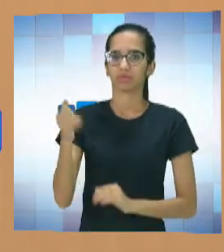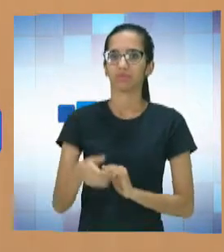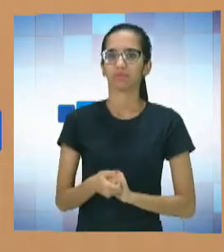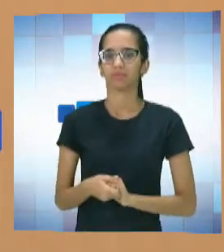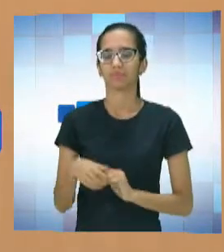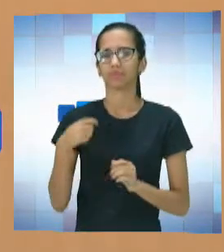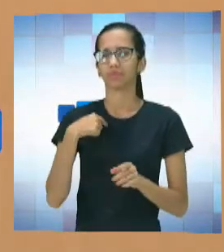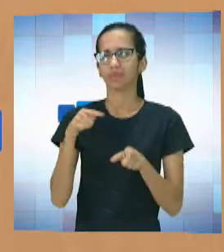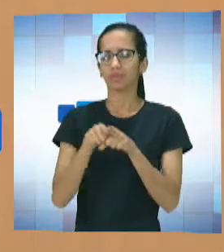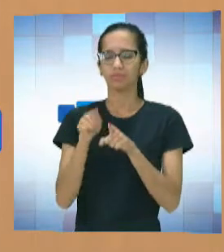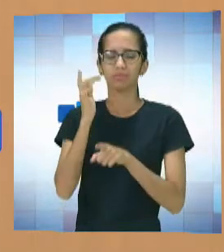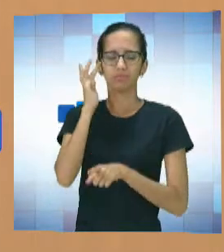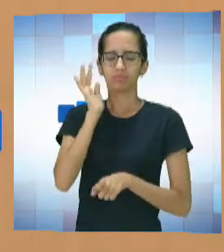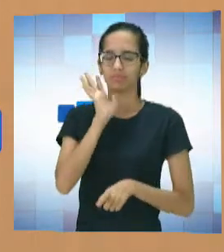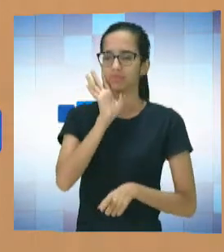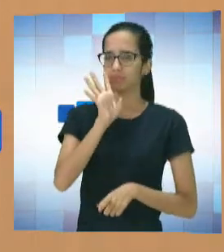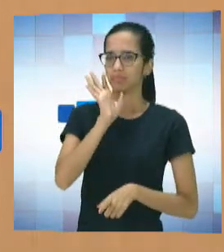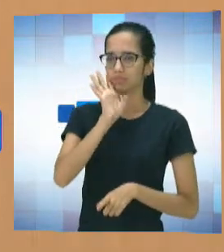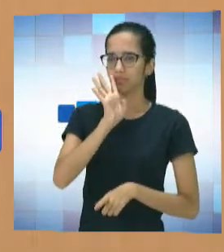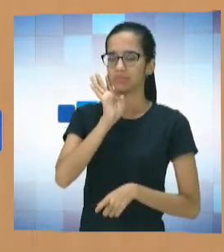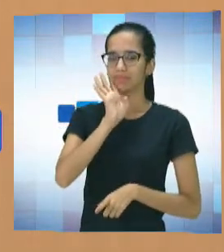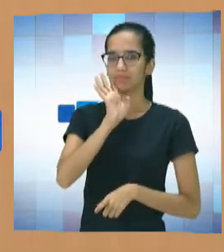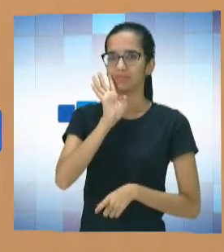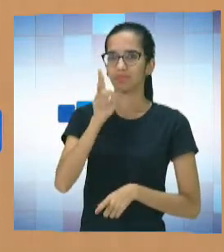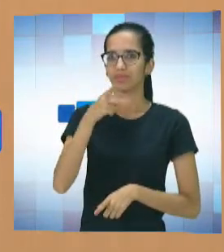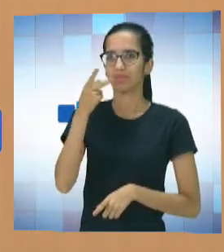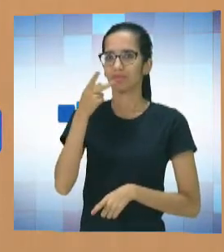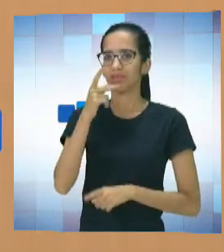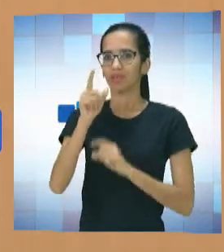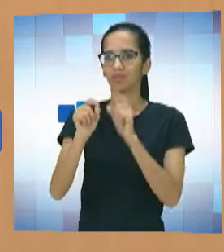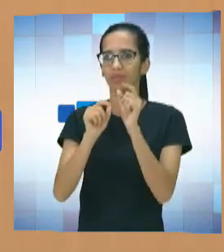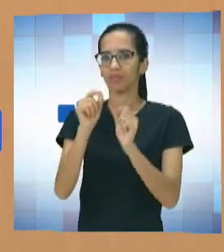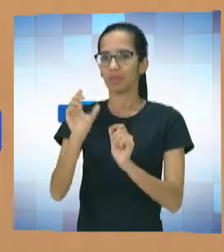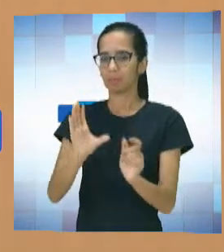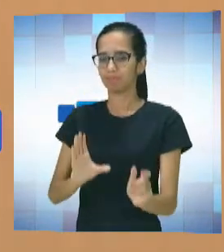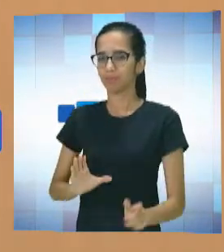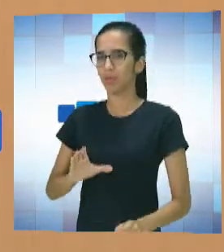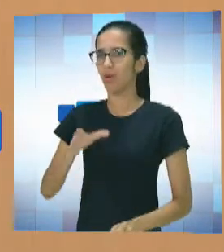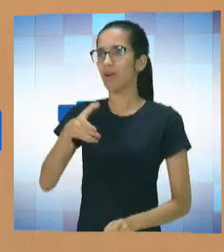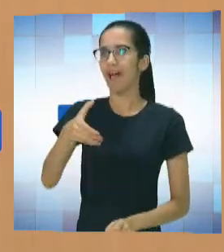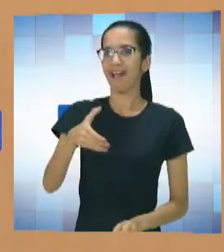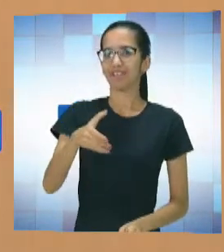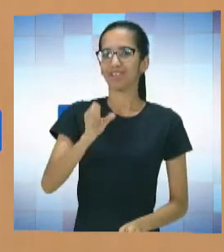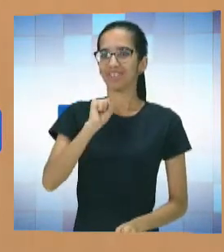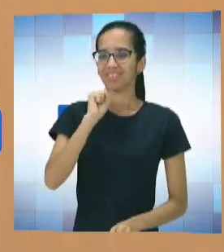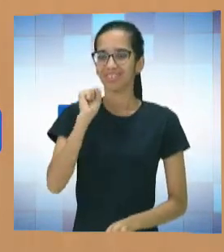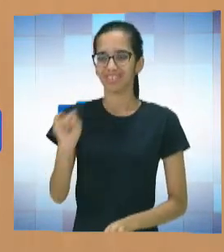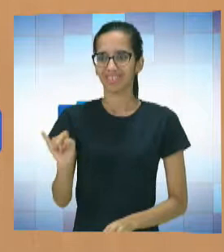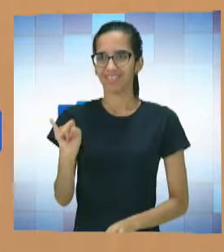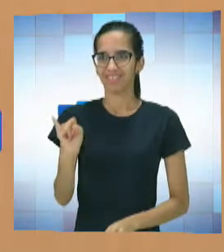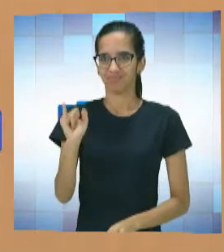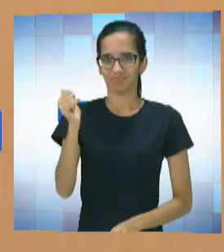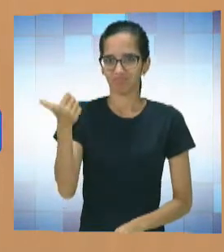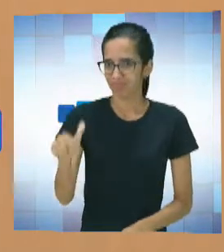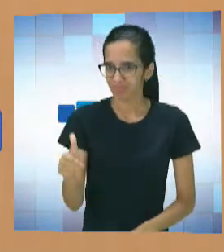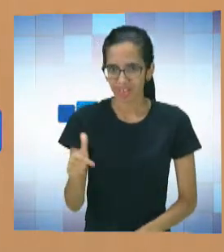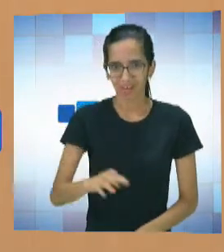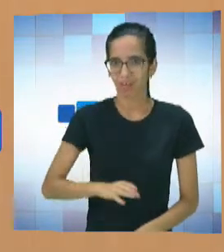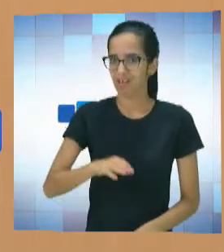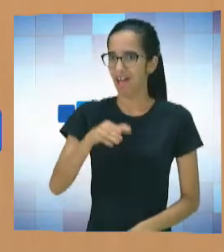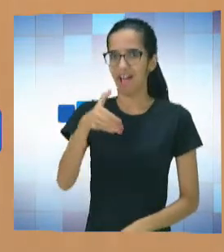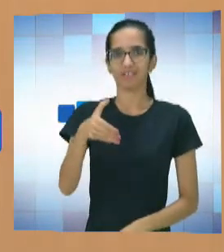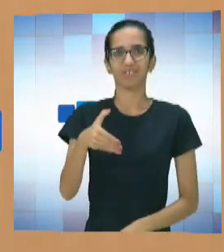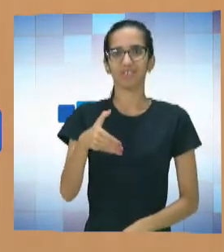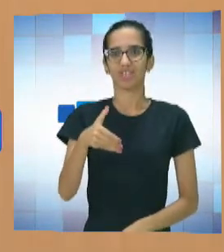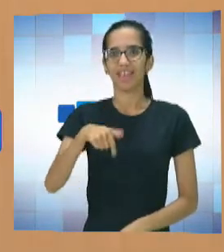eu acho legal, professor, eu chamo isso de ousadia. Se ela não acontecer, se não tiver ousadia, quem